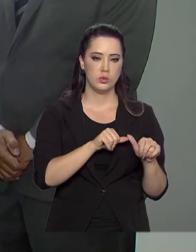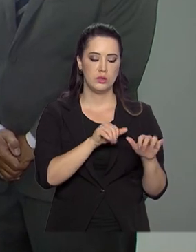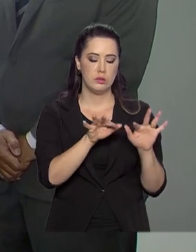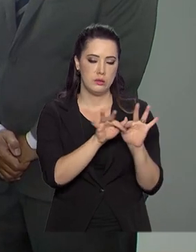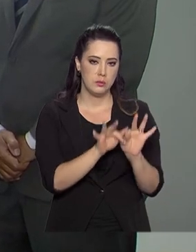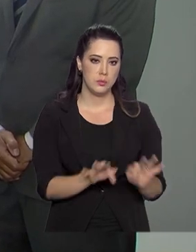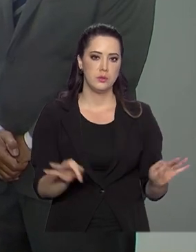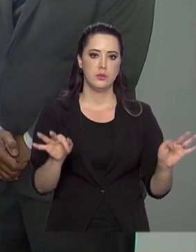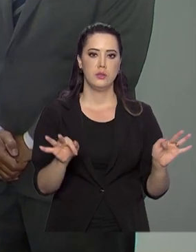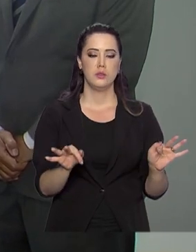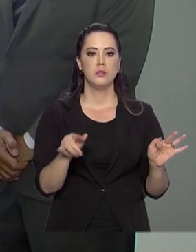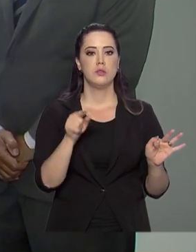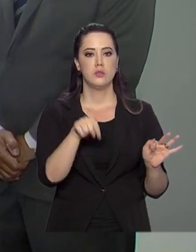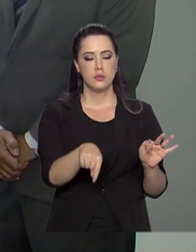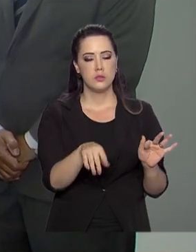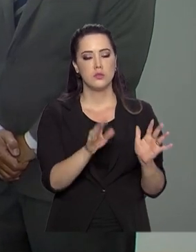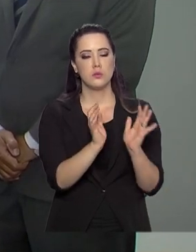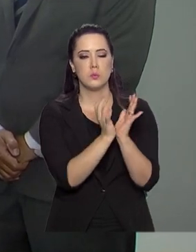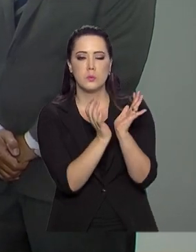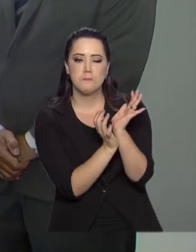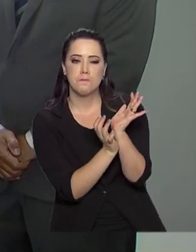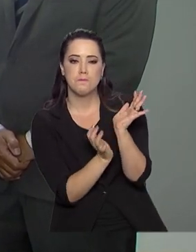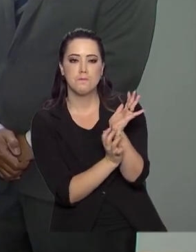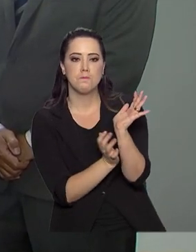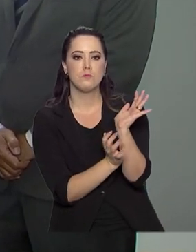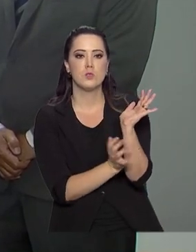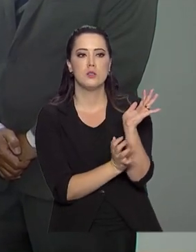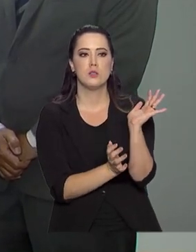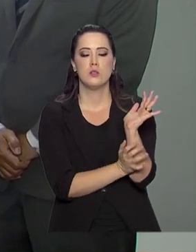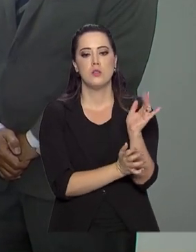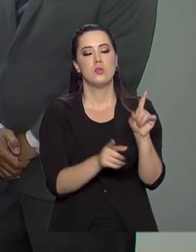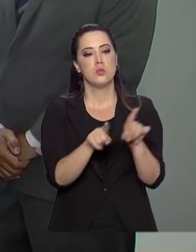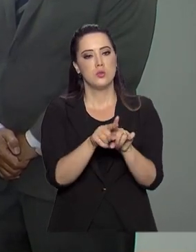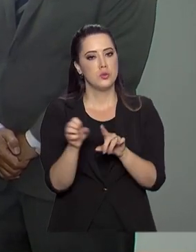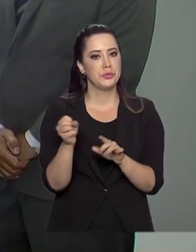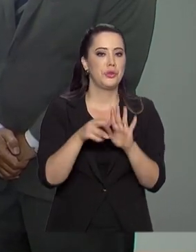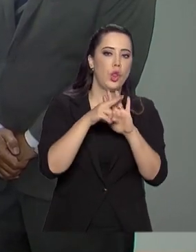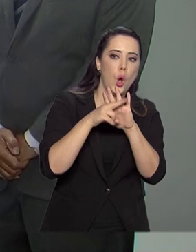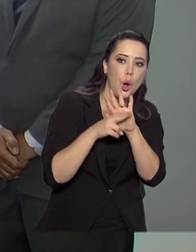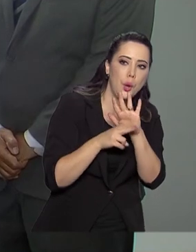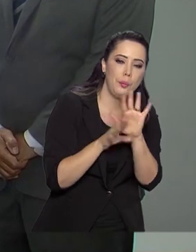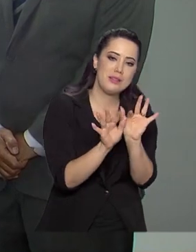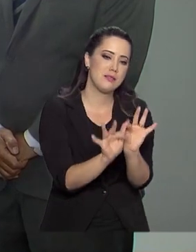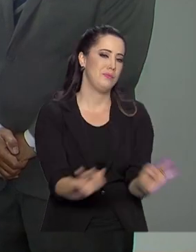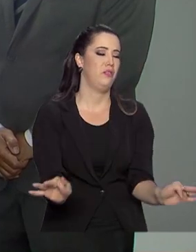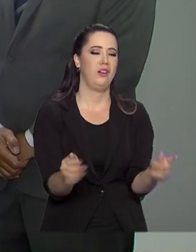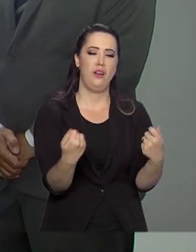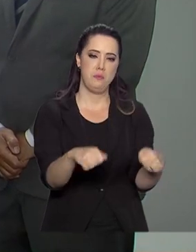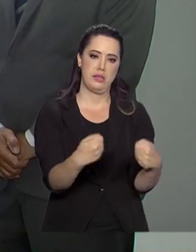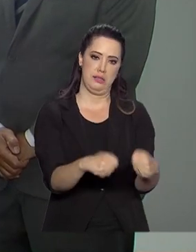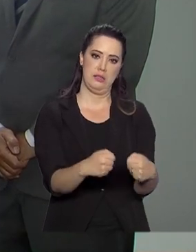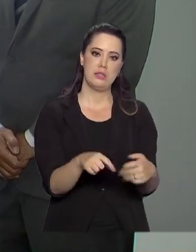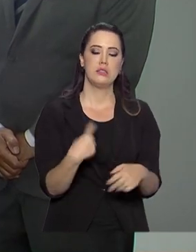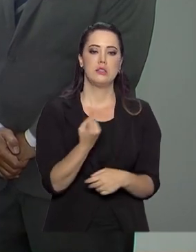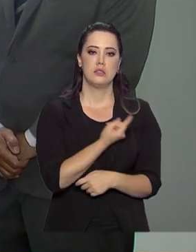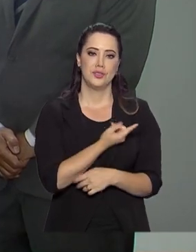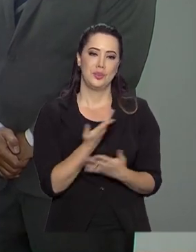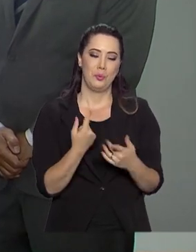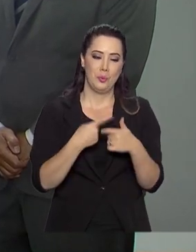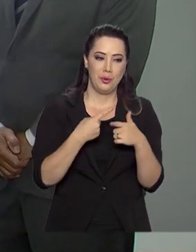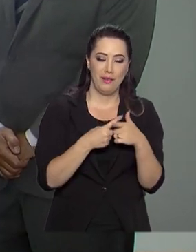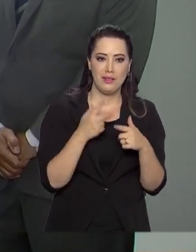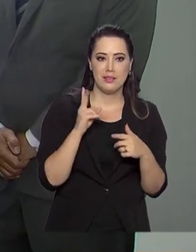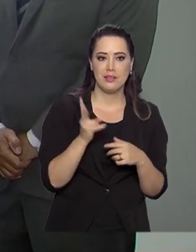e se desburocratize o excesso de normas e regulamentações que nós temos e que terminam por